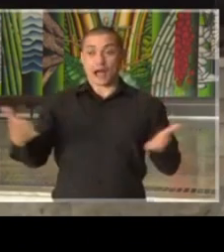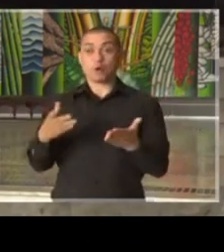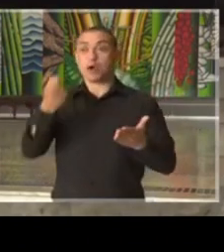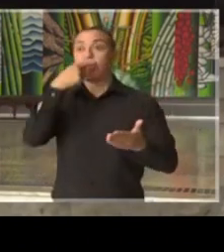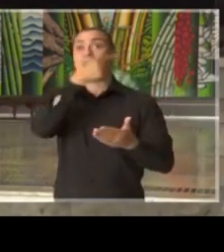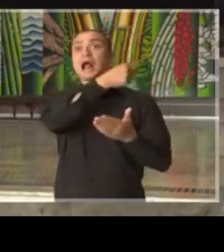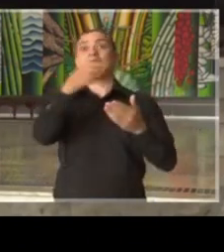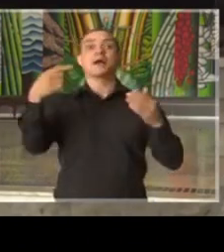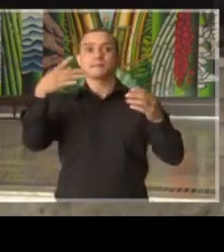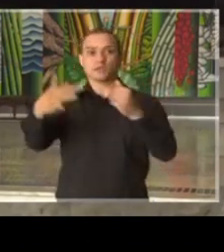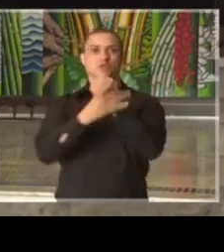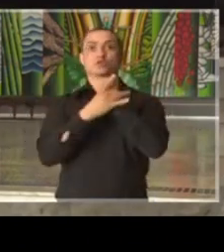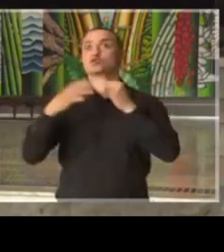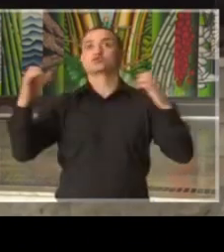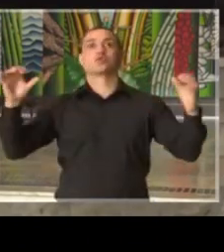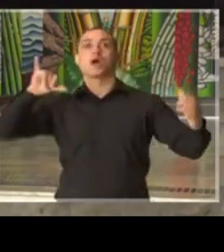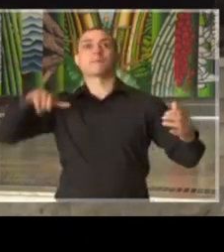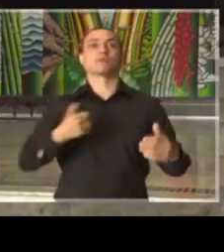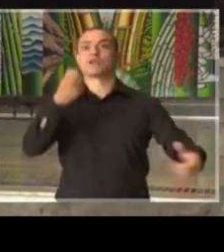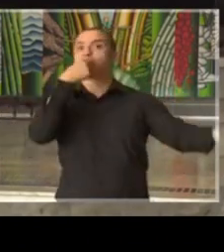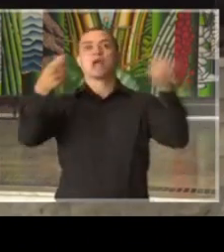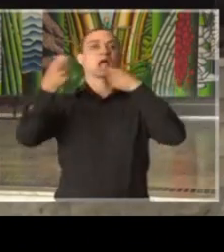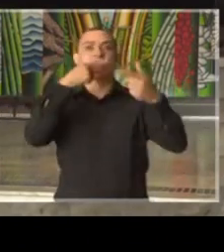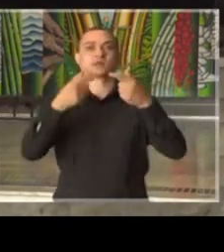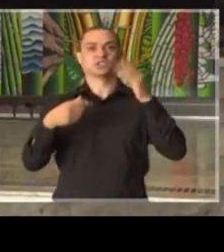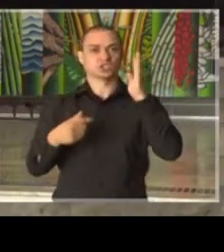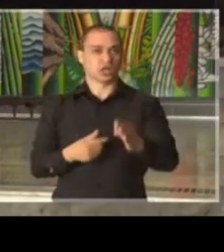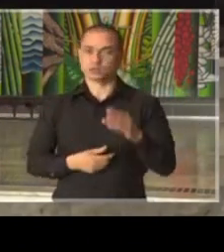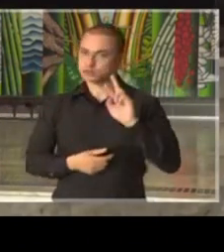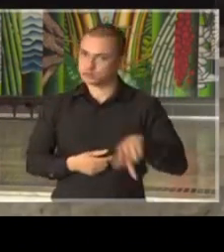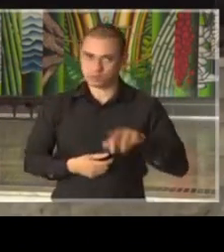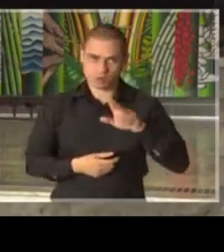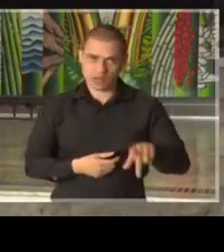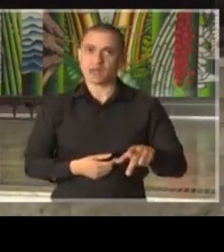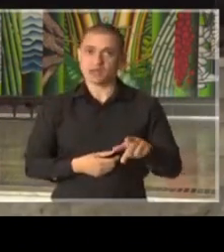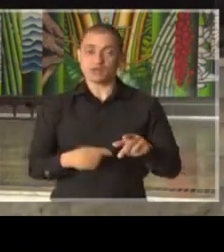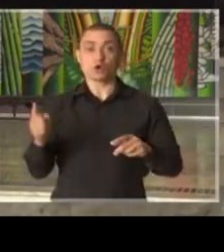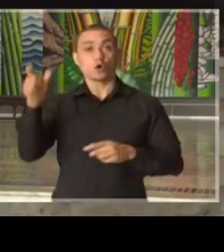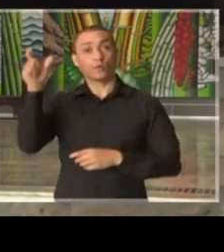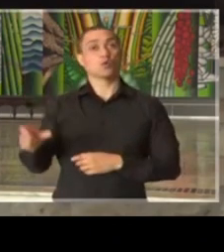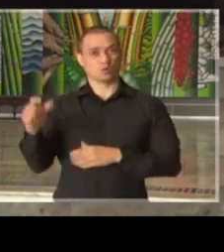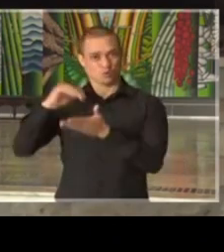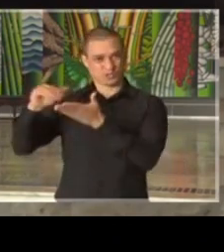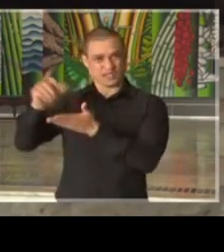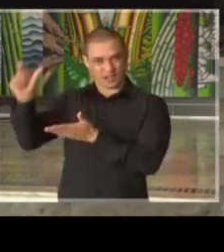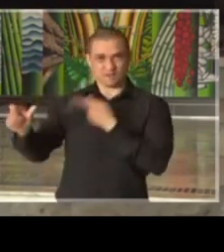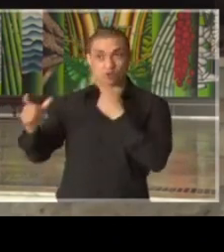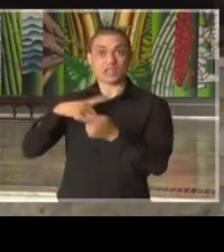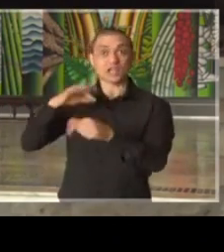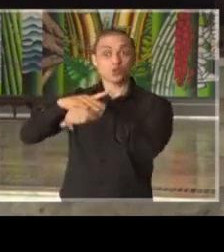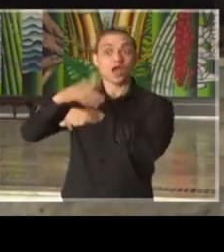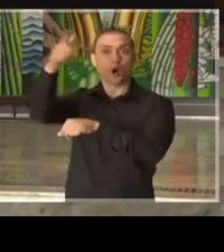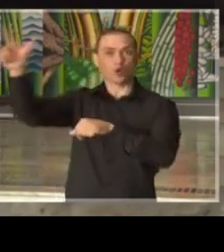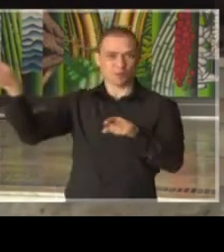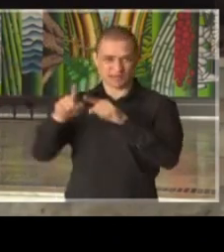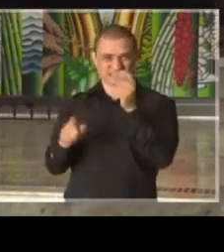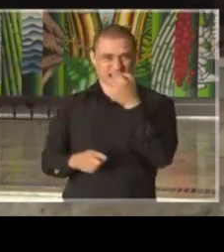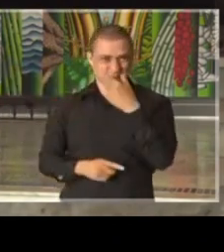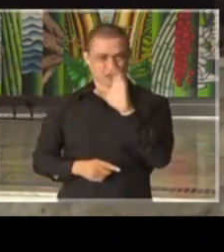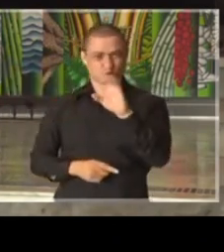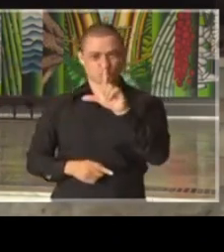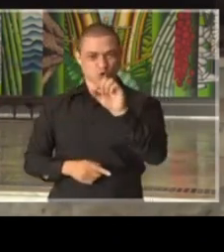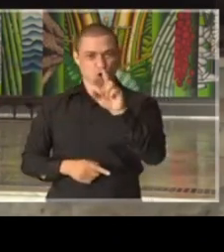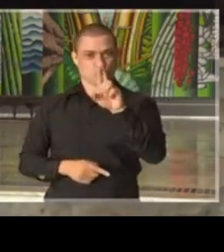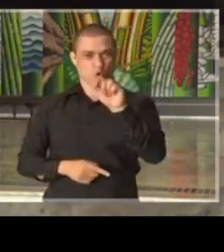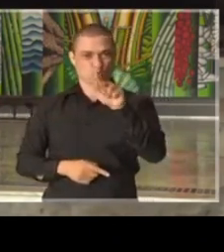segurança de uso, porque já há segurança na utilização, como falou o secretário, em outras doenças. A cloroquina nós usamos há